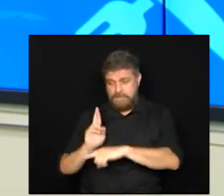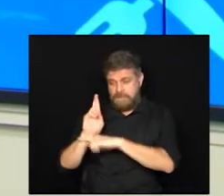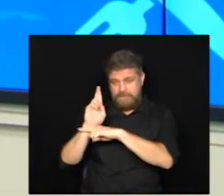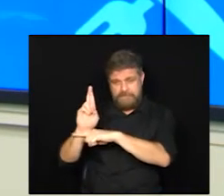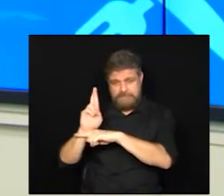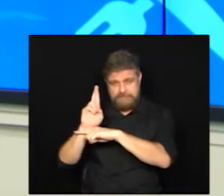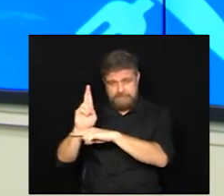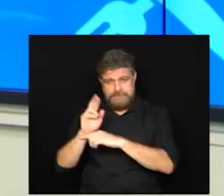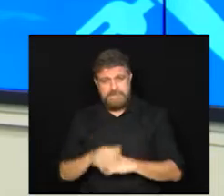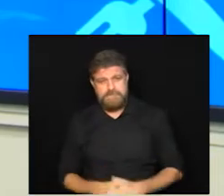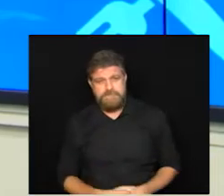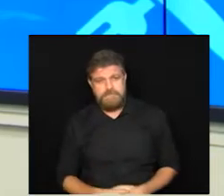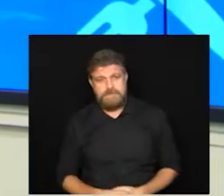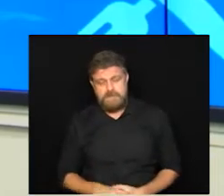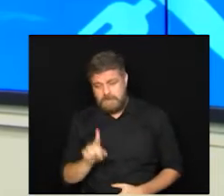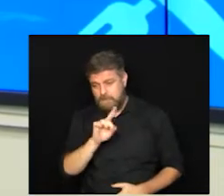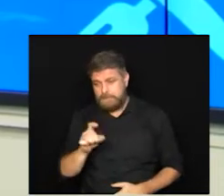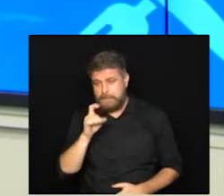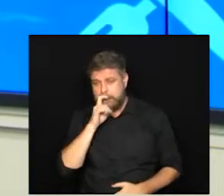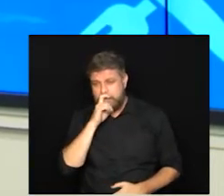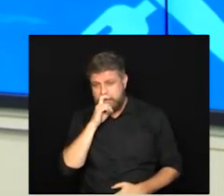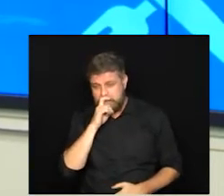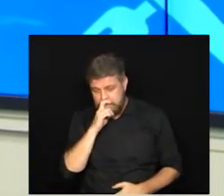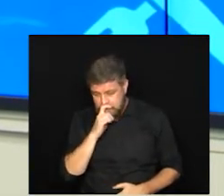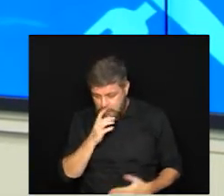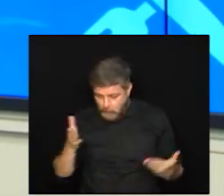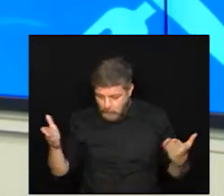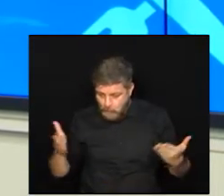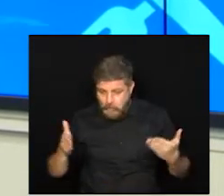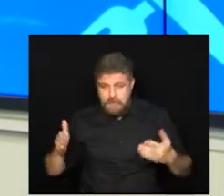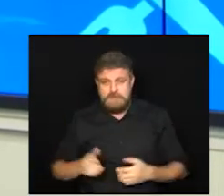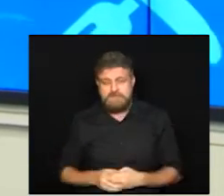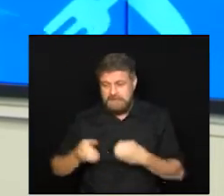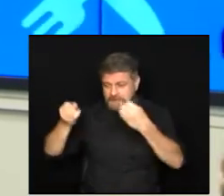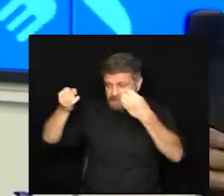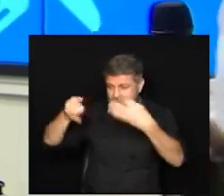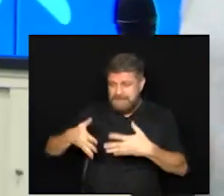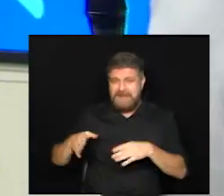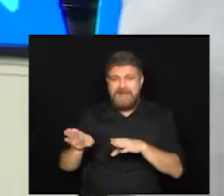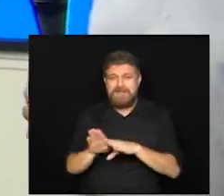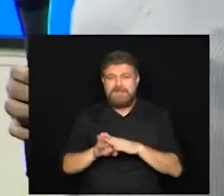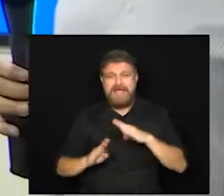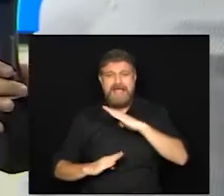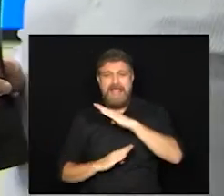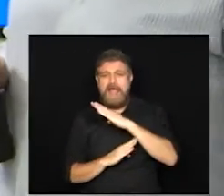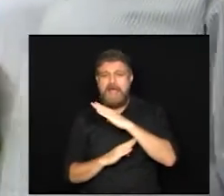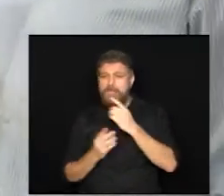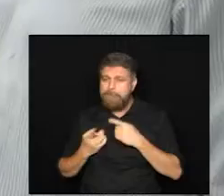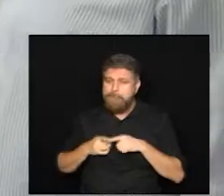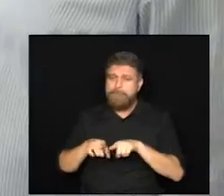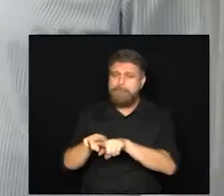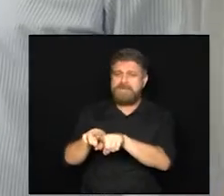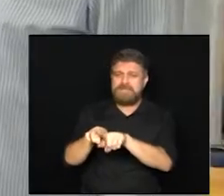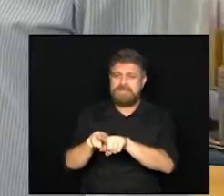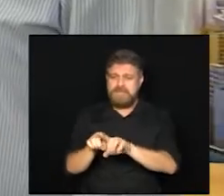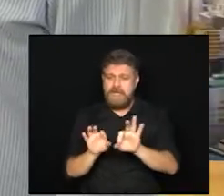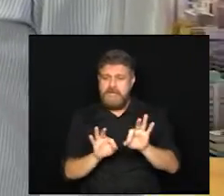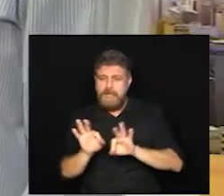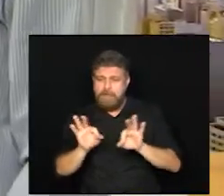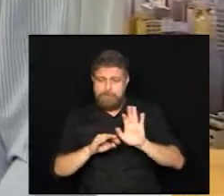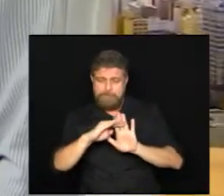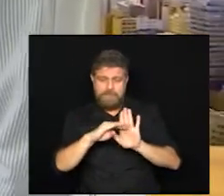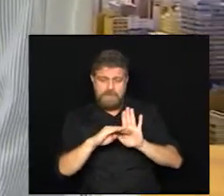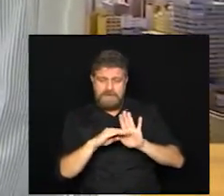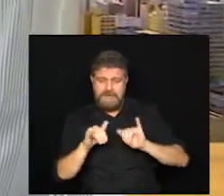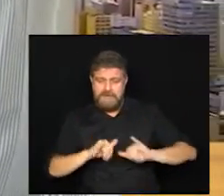presidente da Câmara Zé Carlos nesta solenidade para falar também a respeito da participação da Câmara Municipal nesse programa vereador obrigado